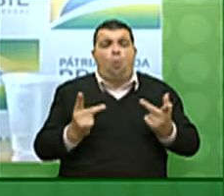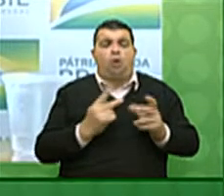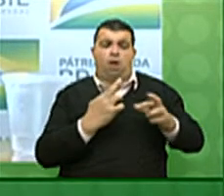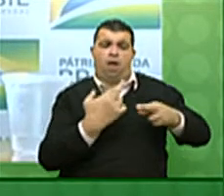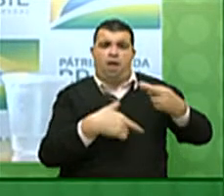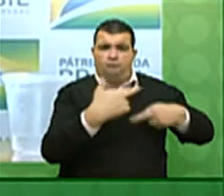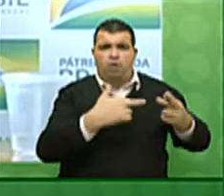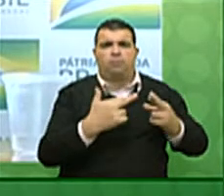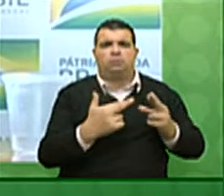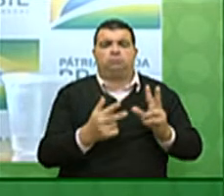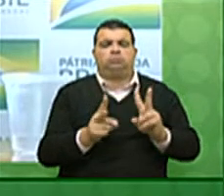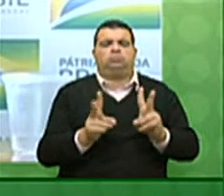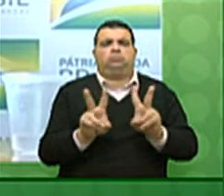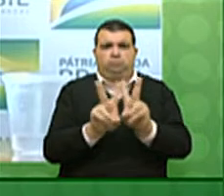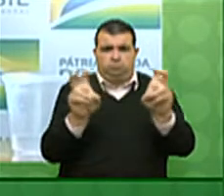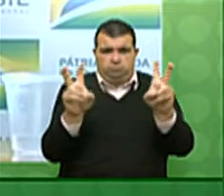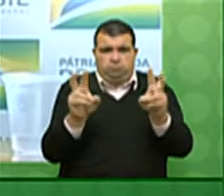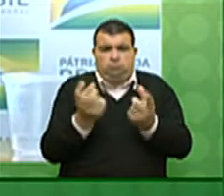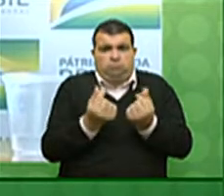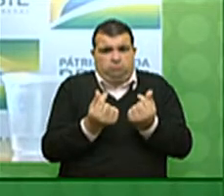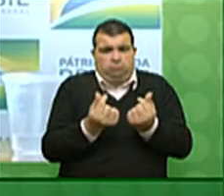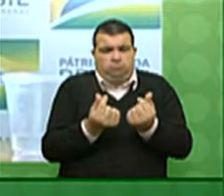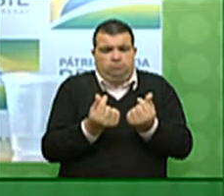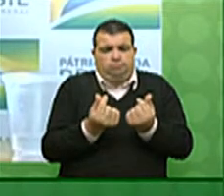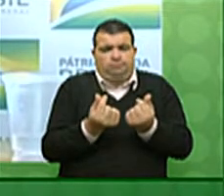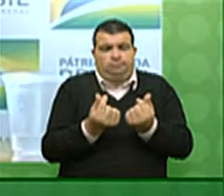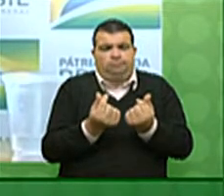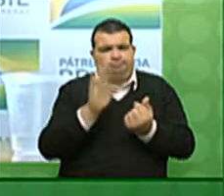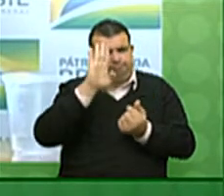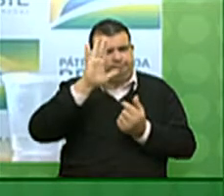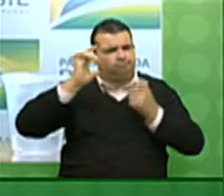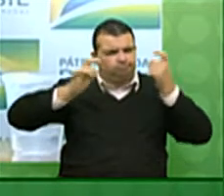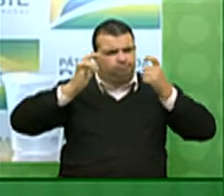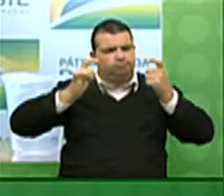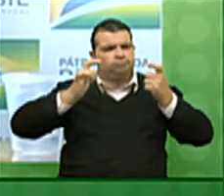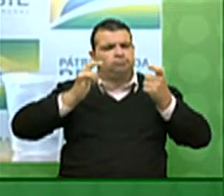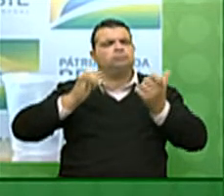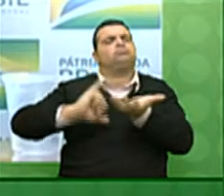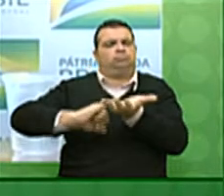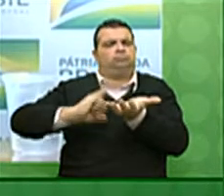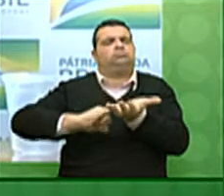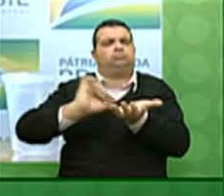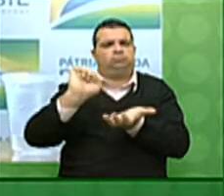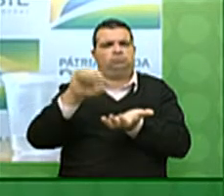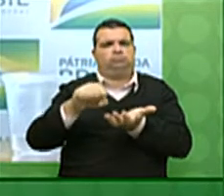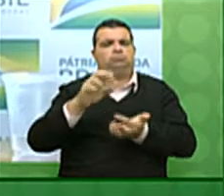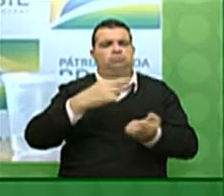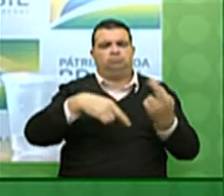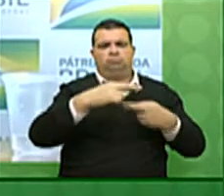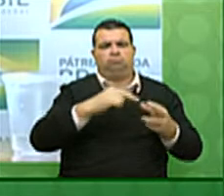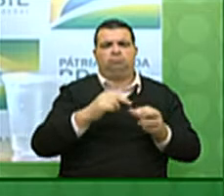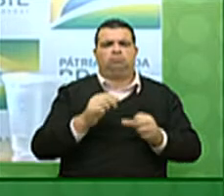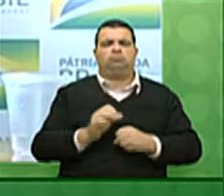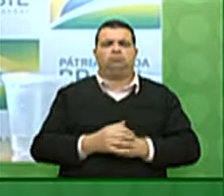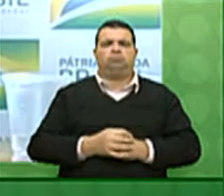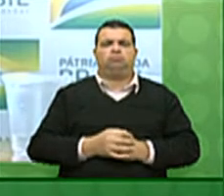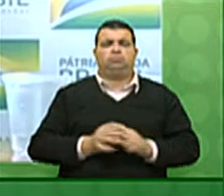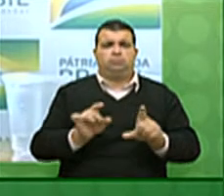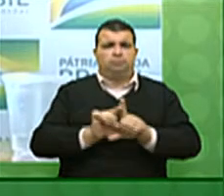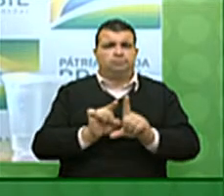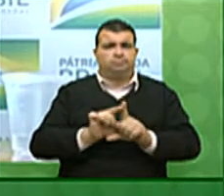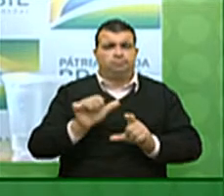para a economia com prioridade para a reforma tributária. A apresentação